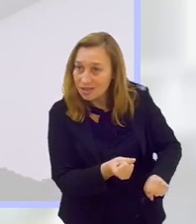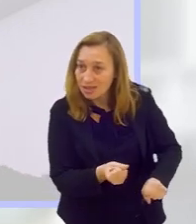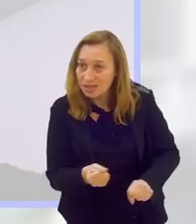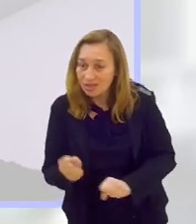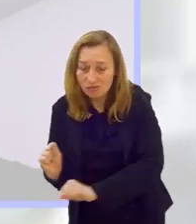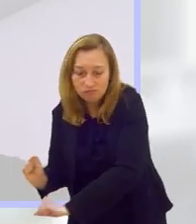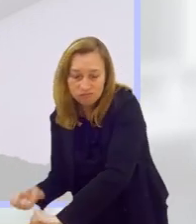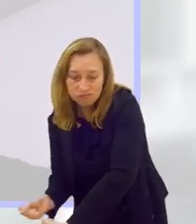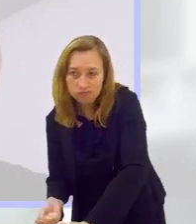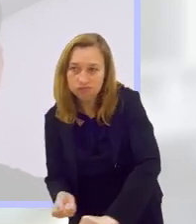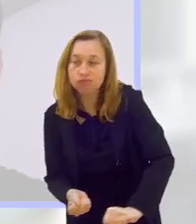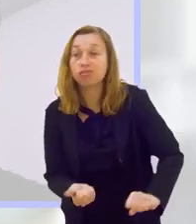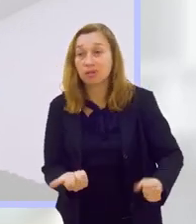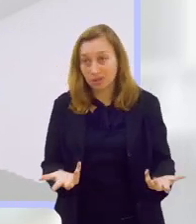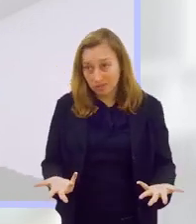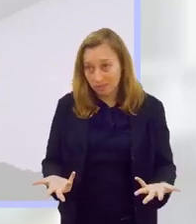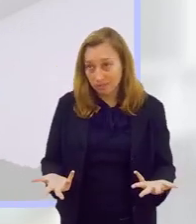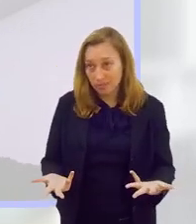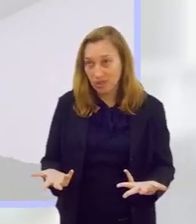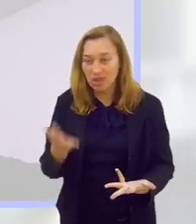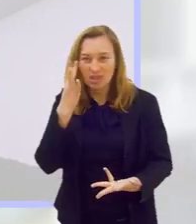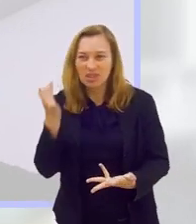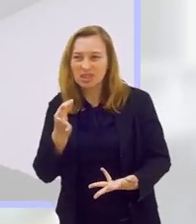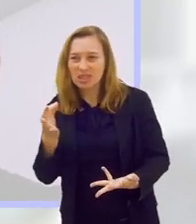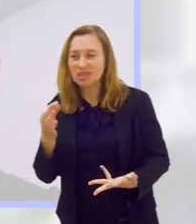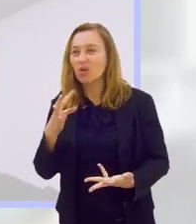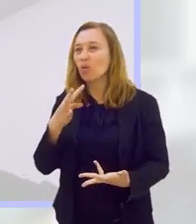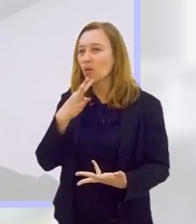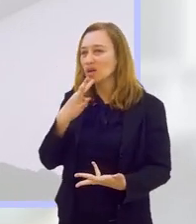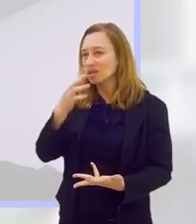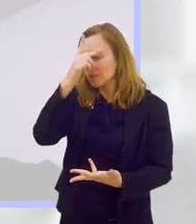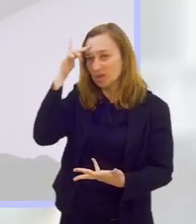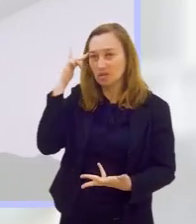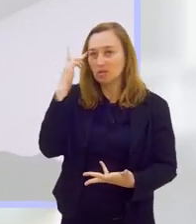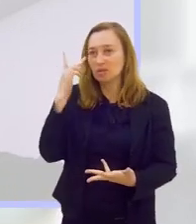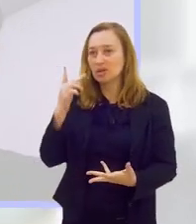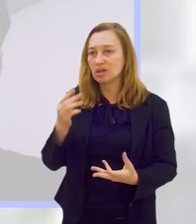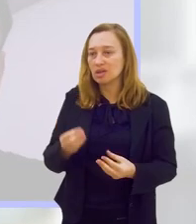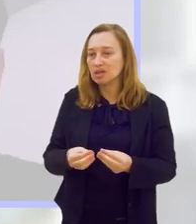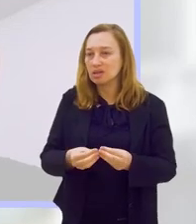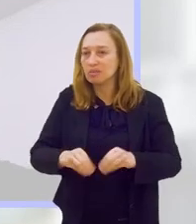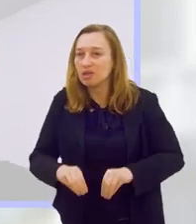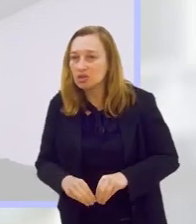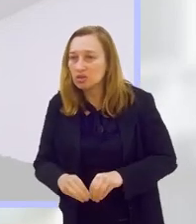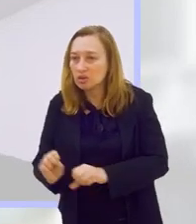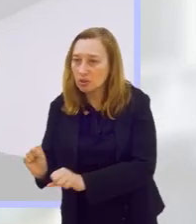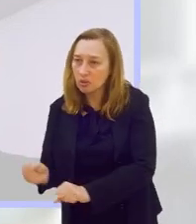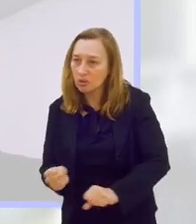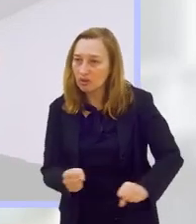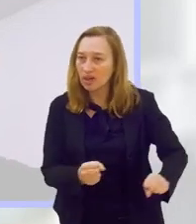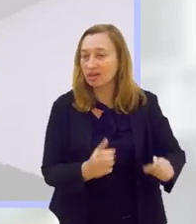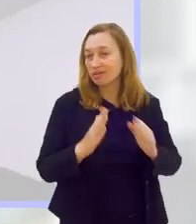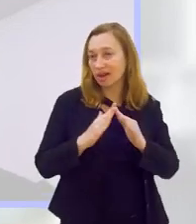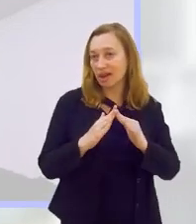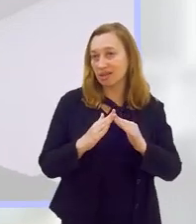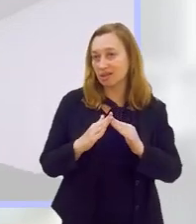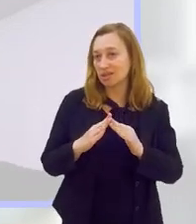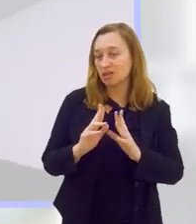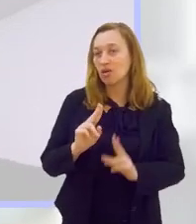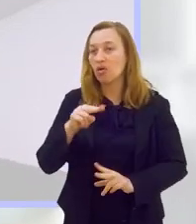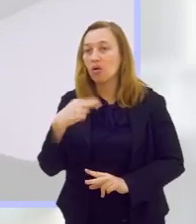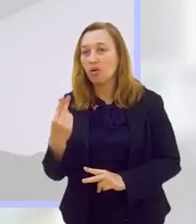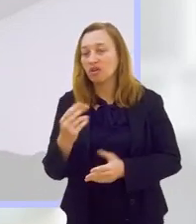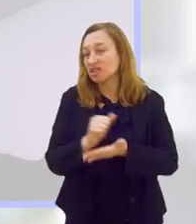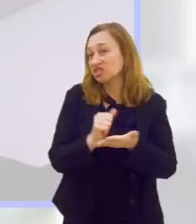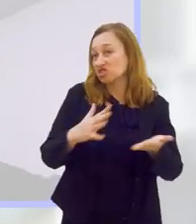que se machucou ou travou arrumando a casa. Sim. Ou fazendo alguma atividade do dia a dia. Cotidiano, Então, o